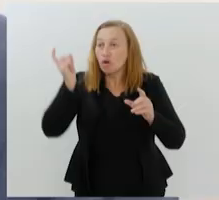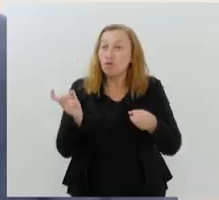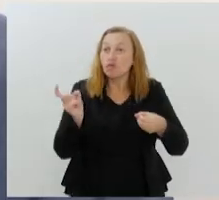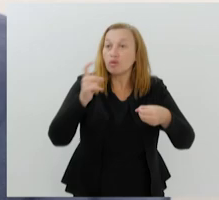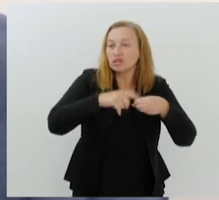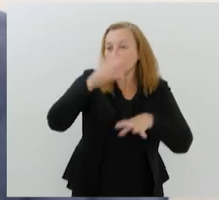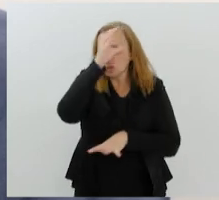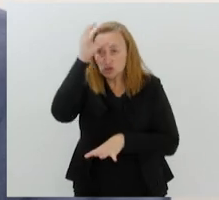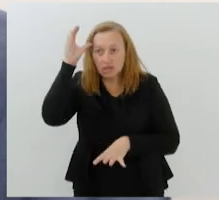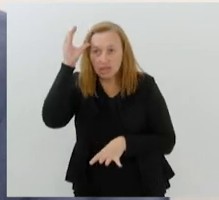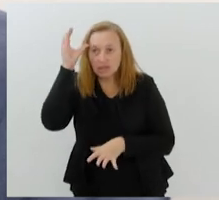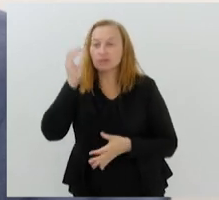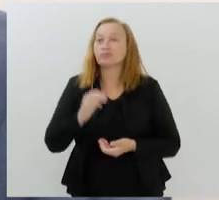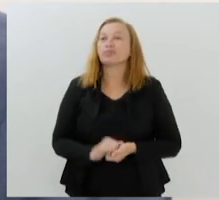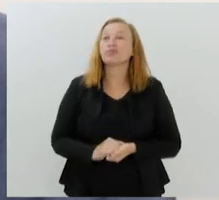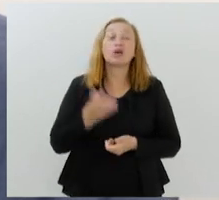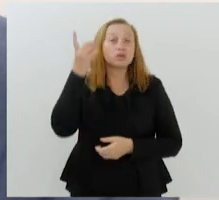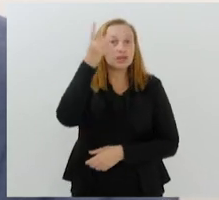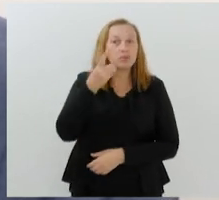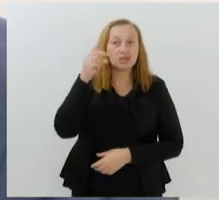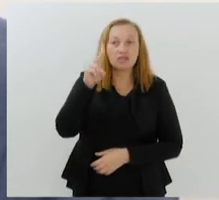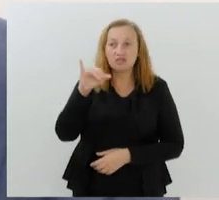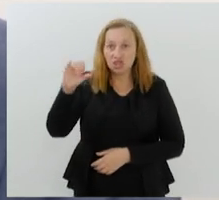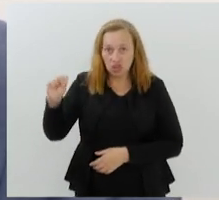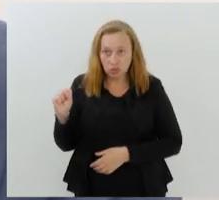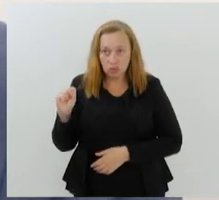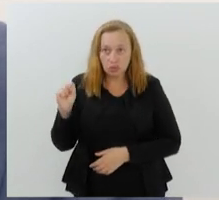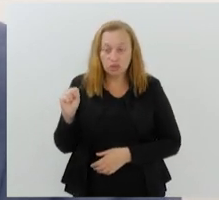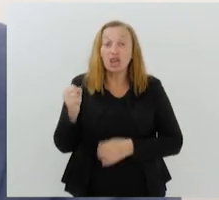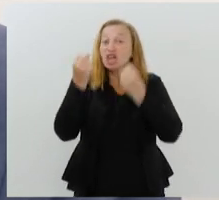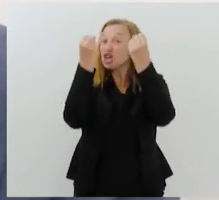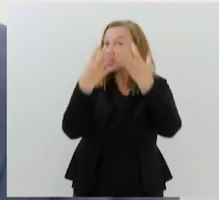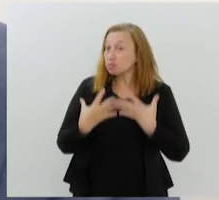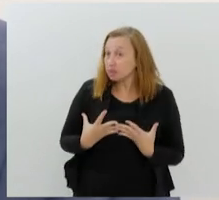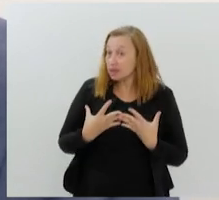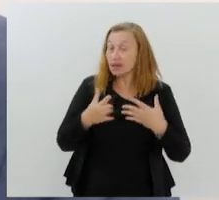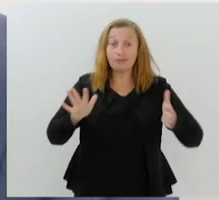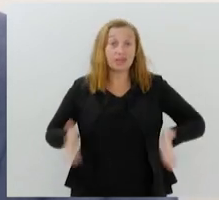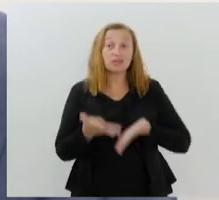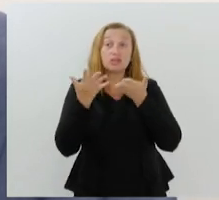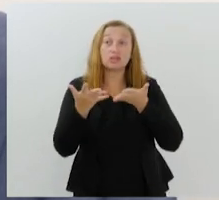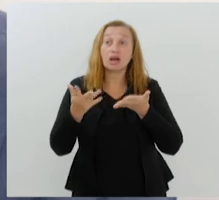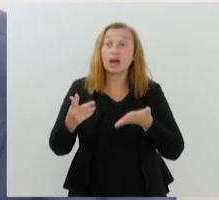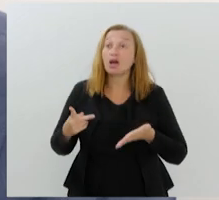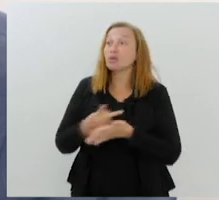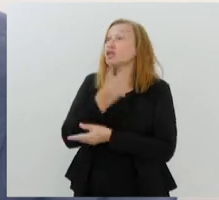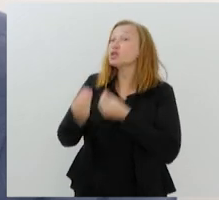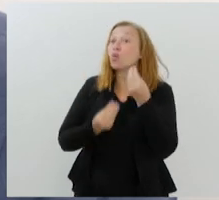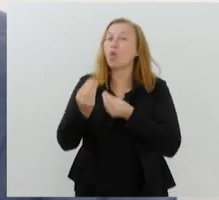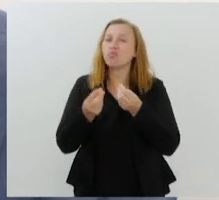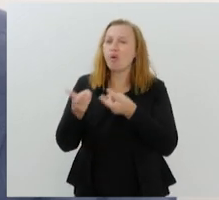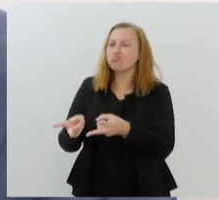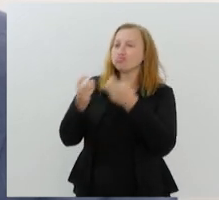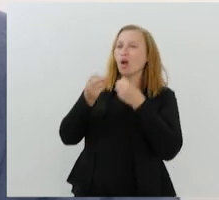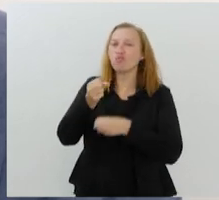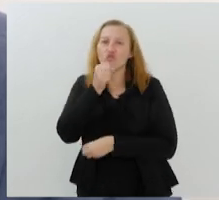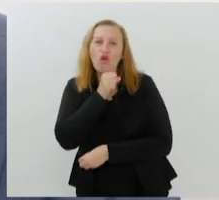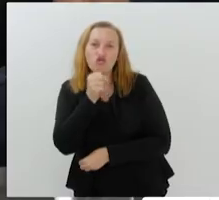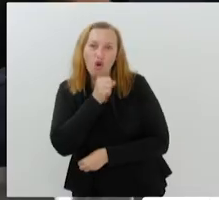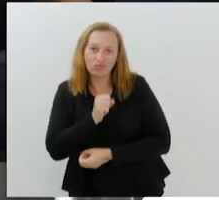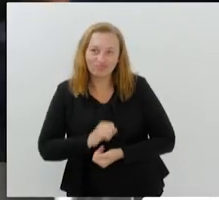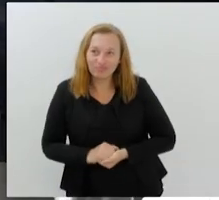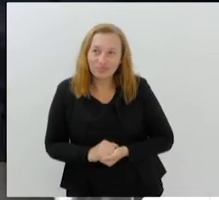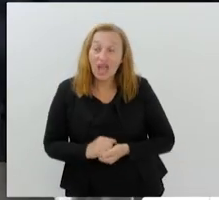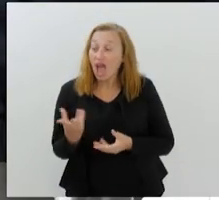Como justificativa, o deputado Vinícius Cozolino explica que a iniciativa surgiu a partir de uma observação feita pela avó